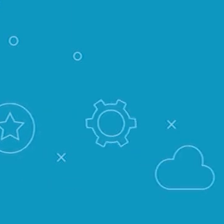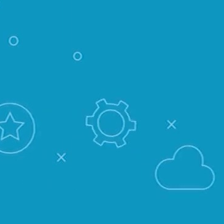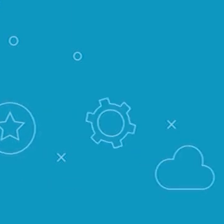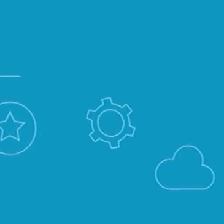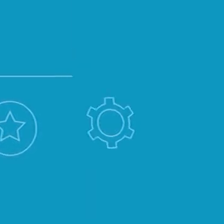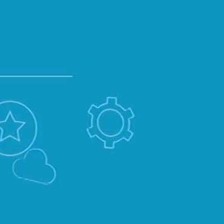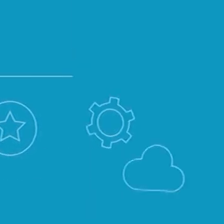Música Obrigado.